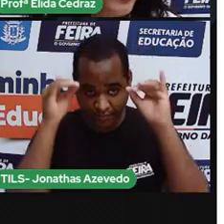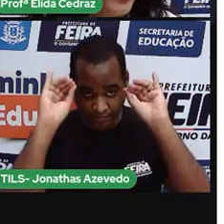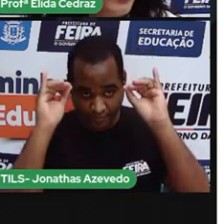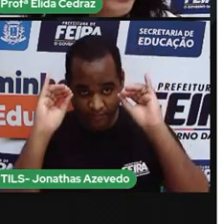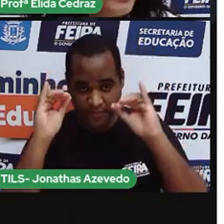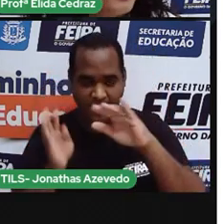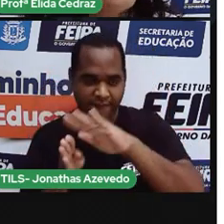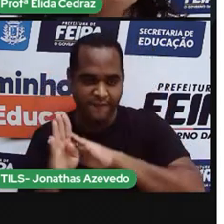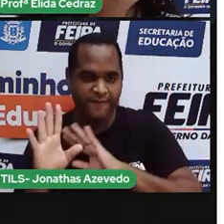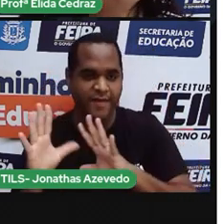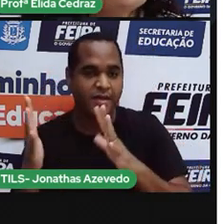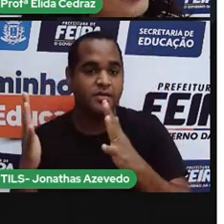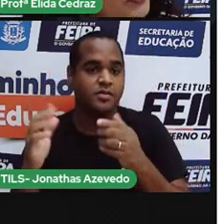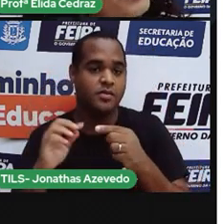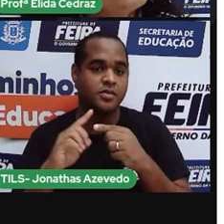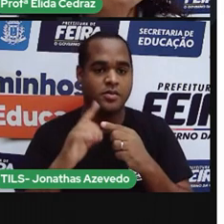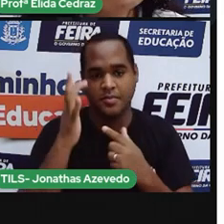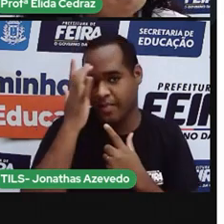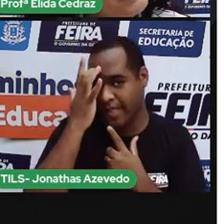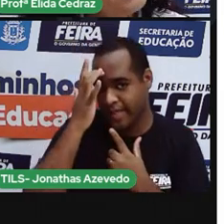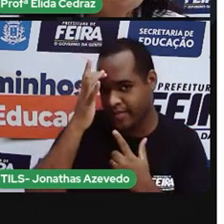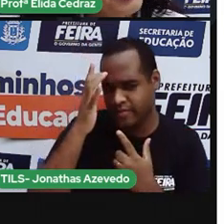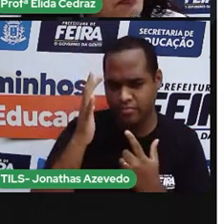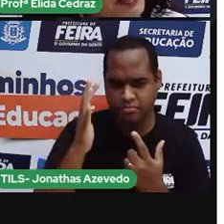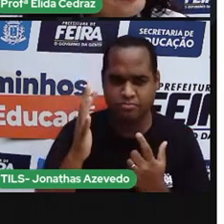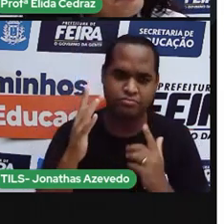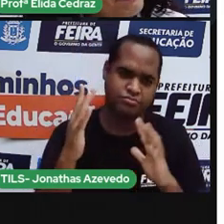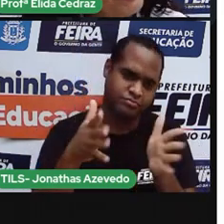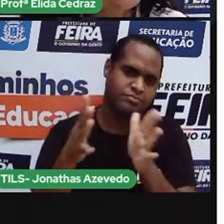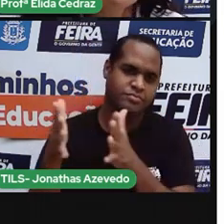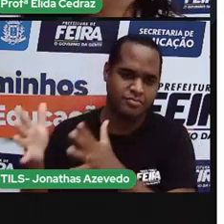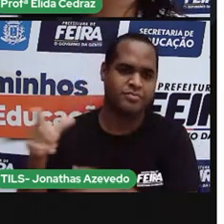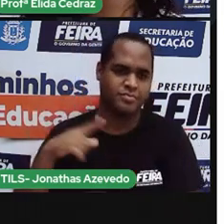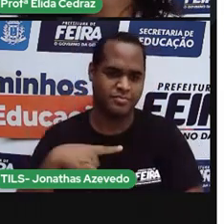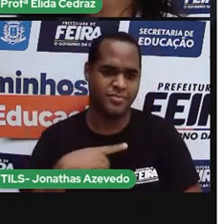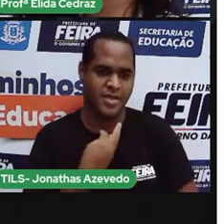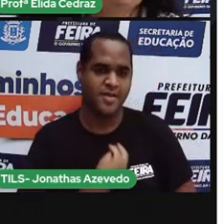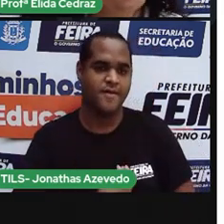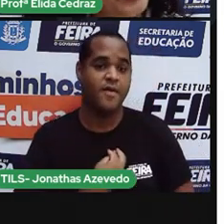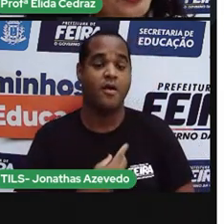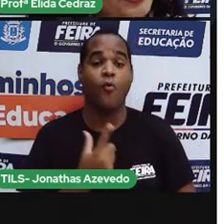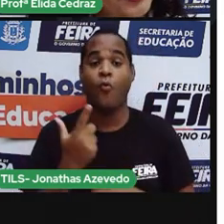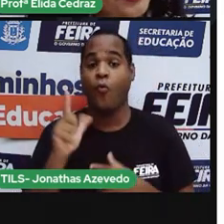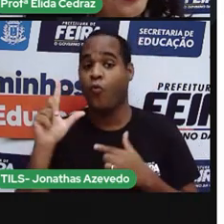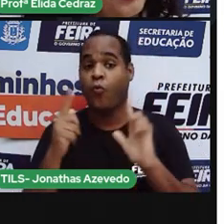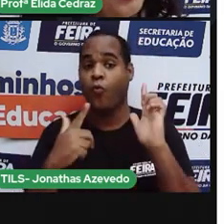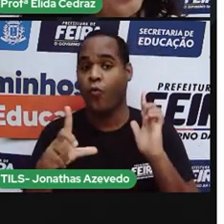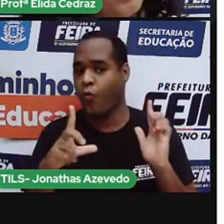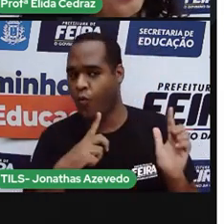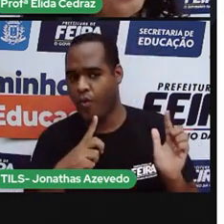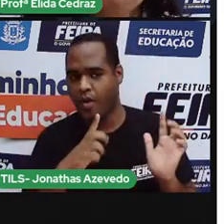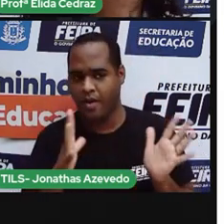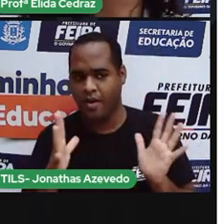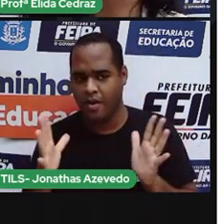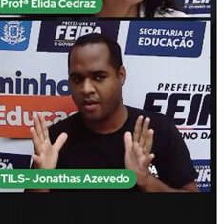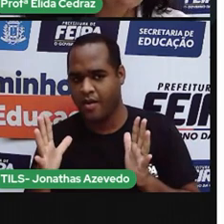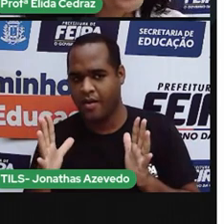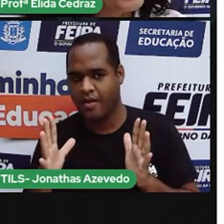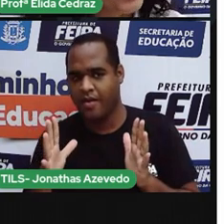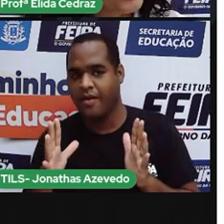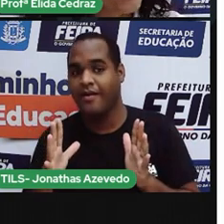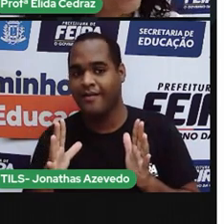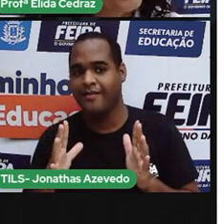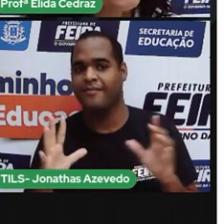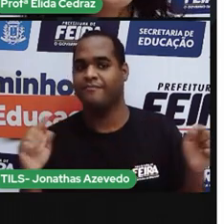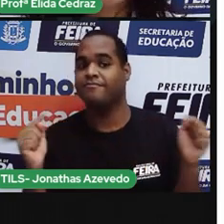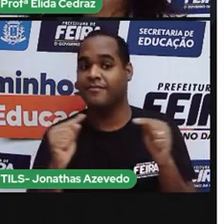Estupeira, micareta, essas duas são as que vocês mais participaram, né? E das outras? Mas, com